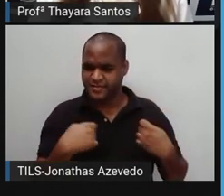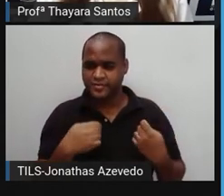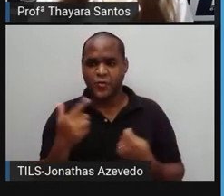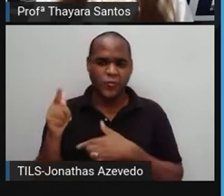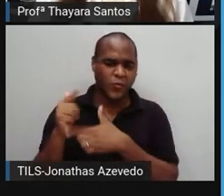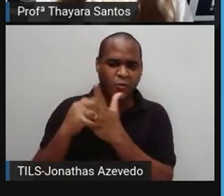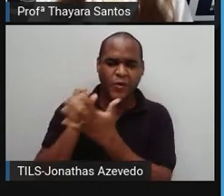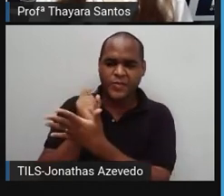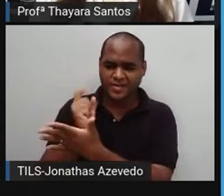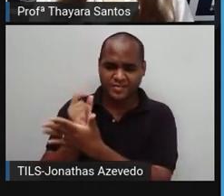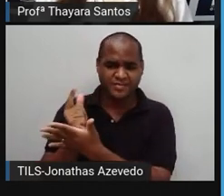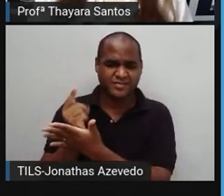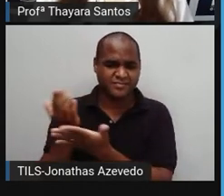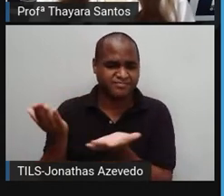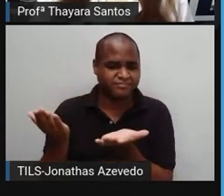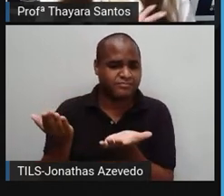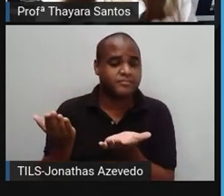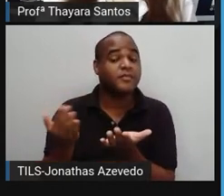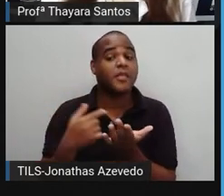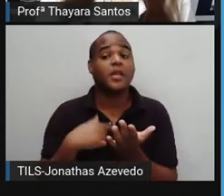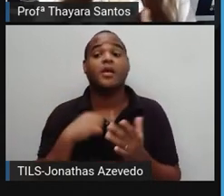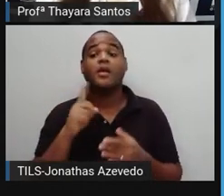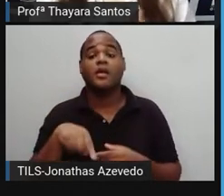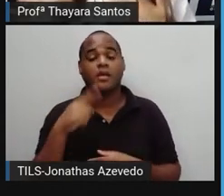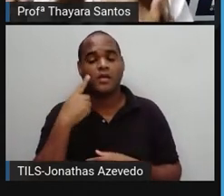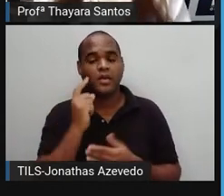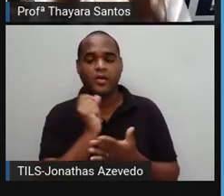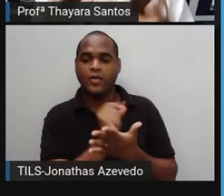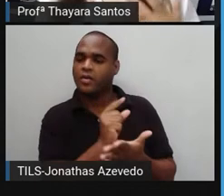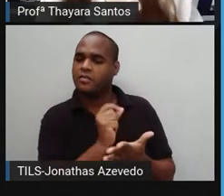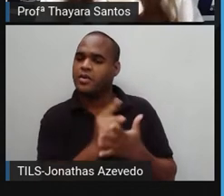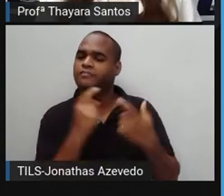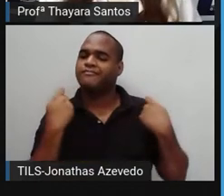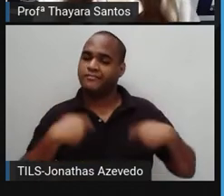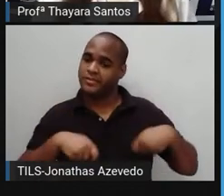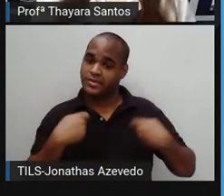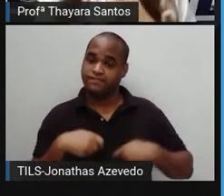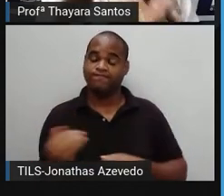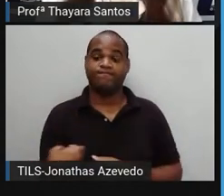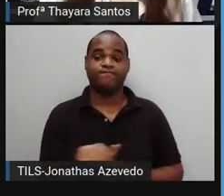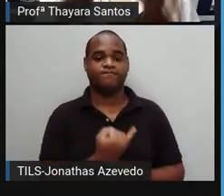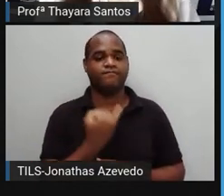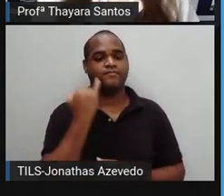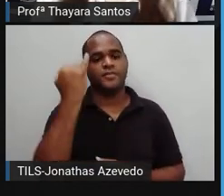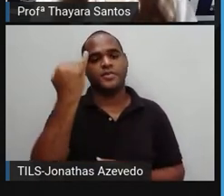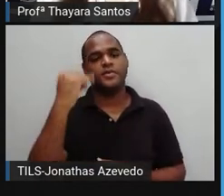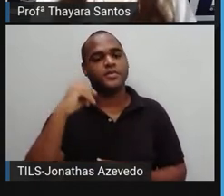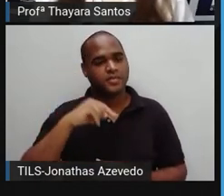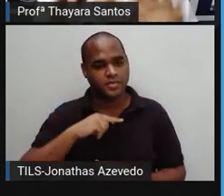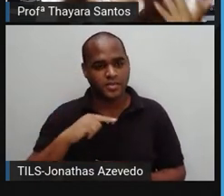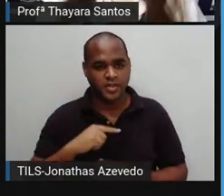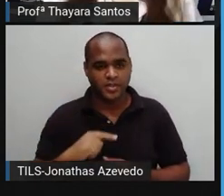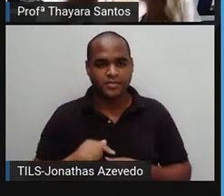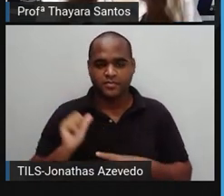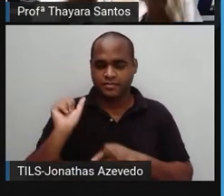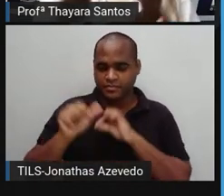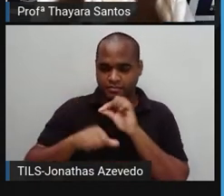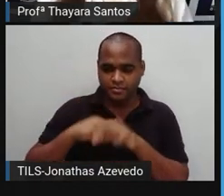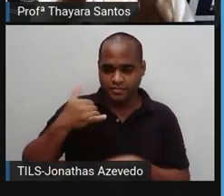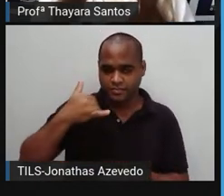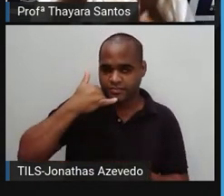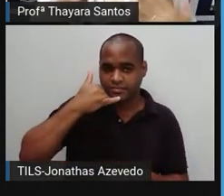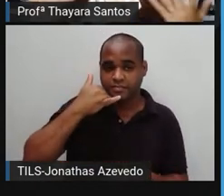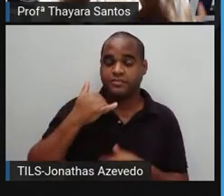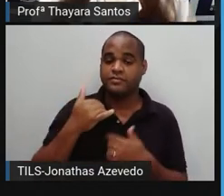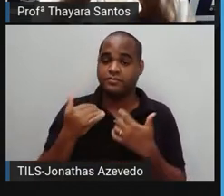das coisas que eu tenho que pensar e consumir de forma consciente. Só consumir se realmente eu estiver necessitando daquele produto. Só trocar um telefone se